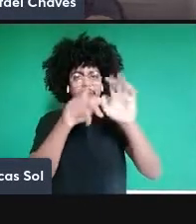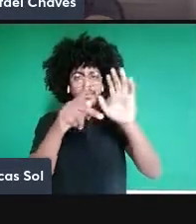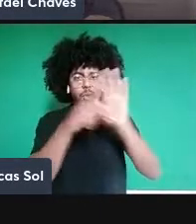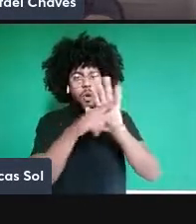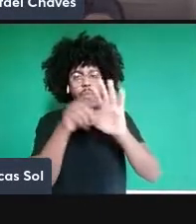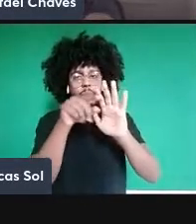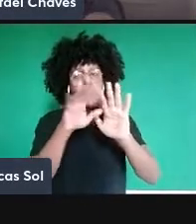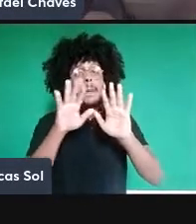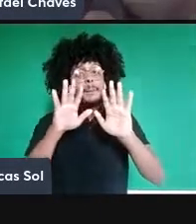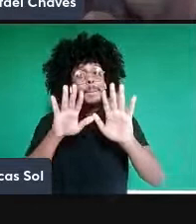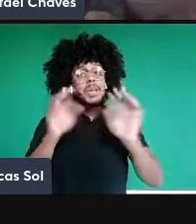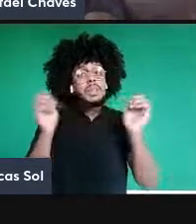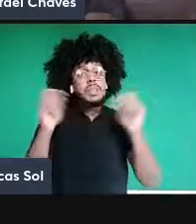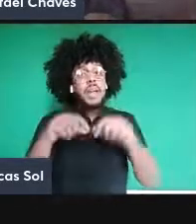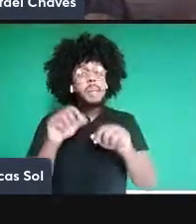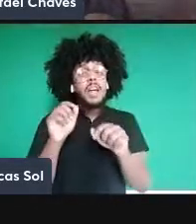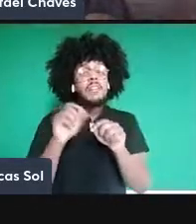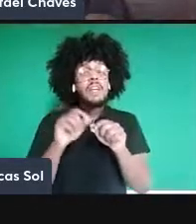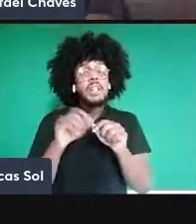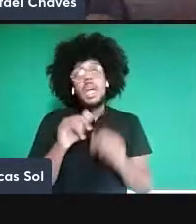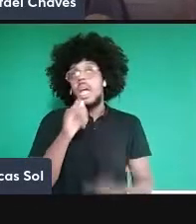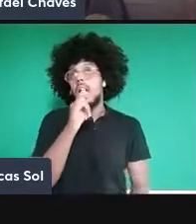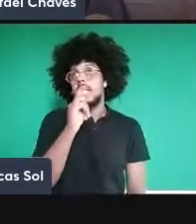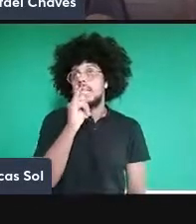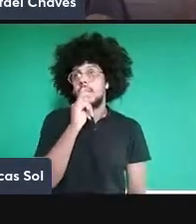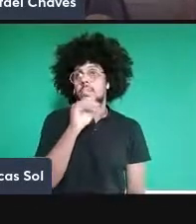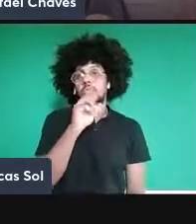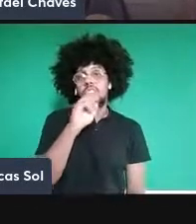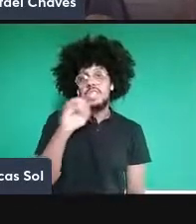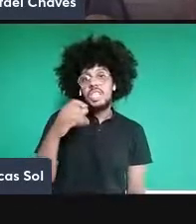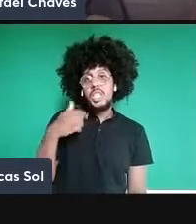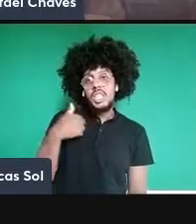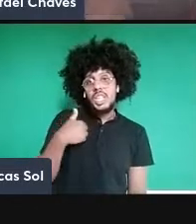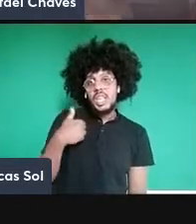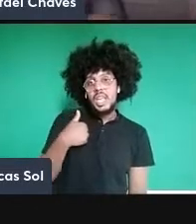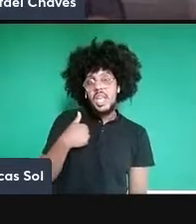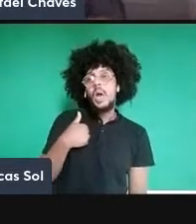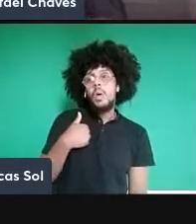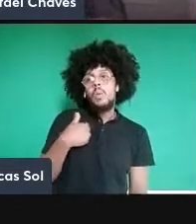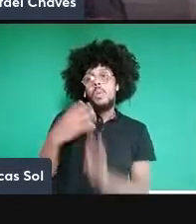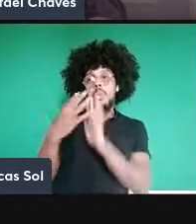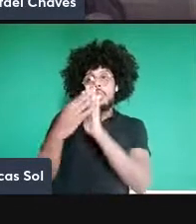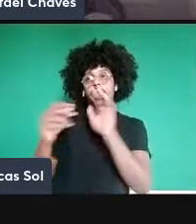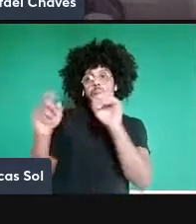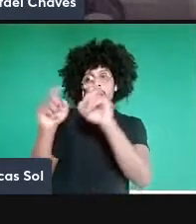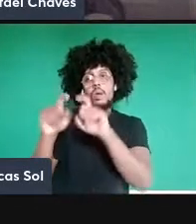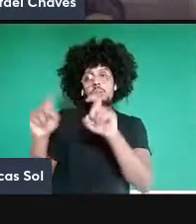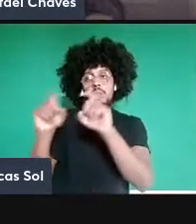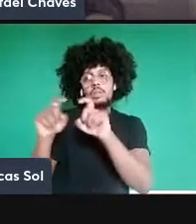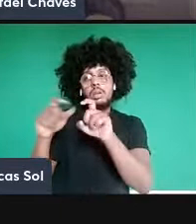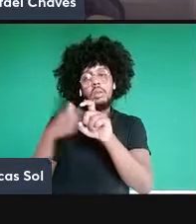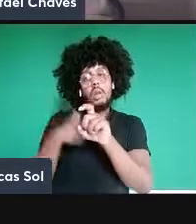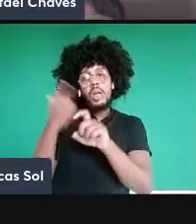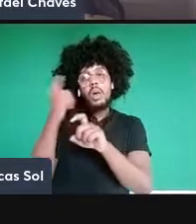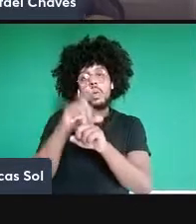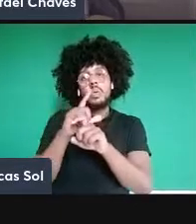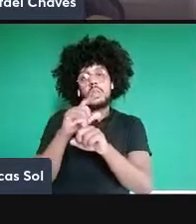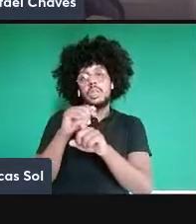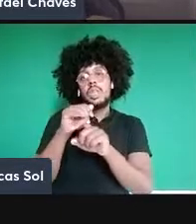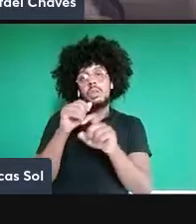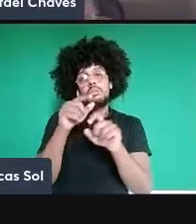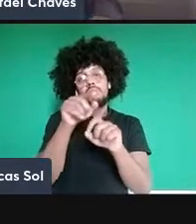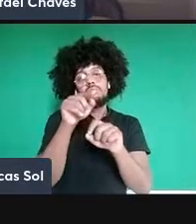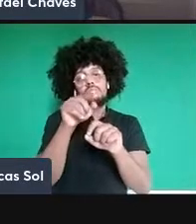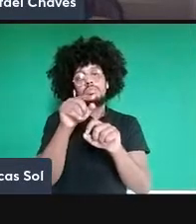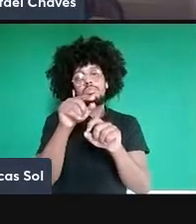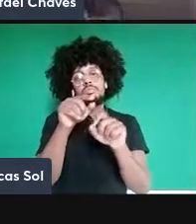sentido de que se eu consigo fazer isso num certo modelo de computação eu consigo fazer a mesma coisa numa máquina de Turing com um aumento